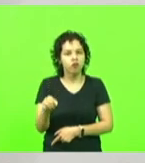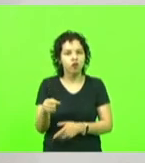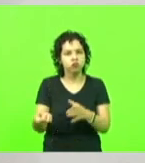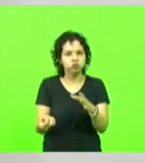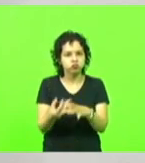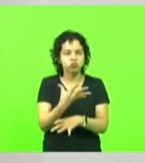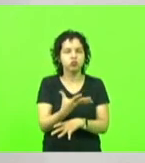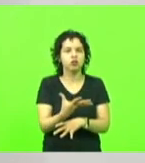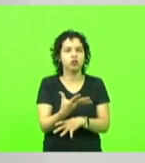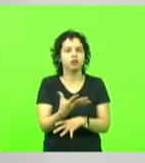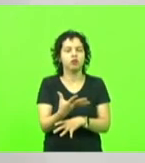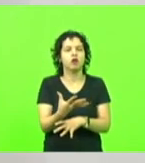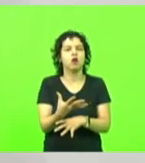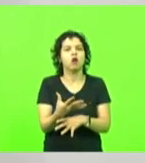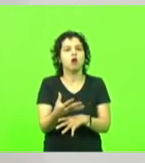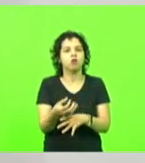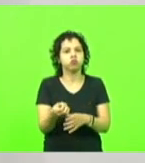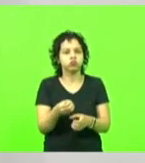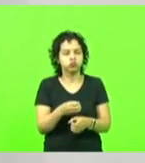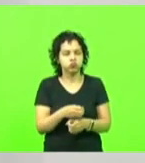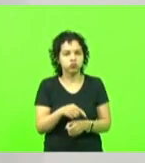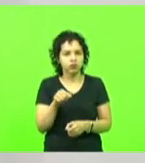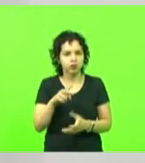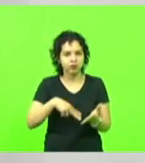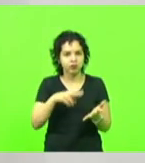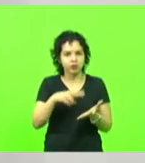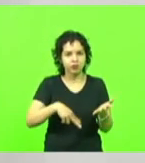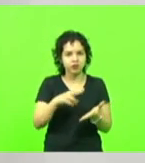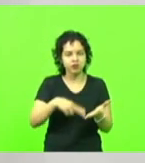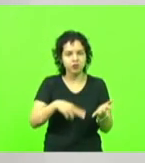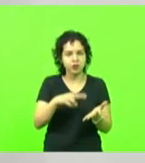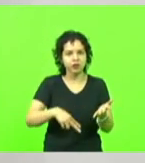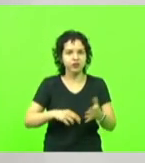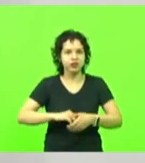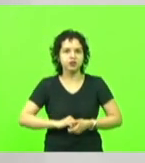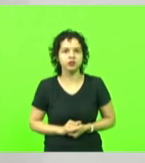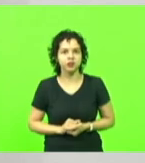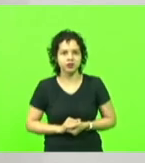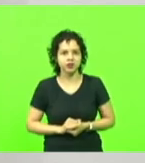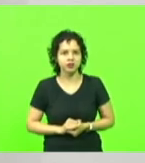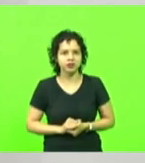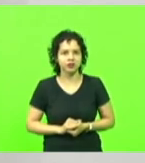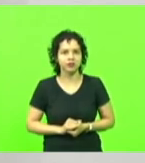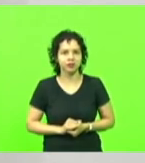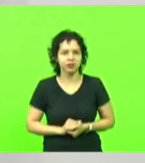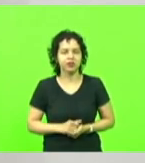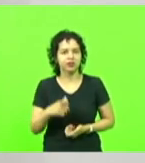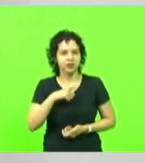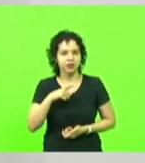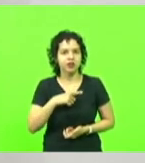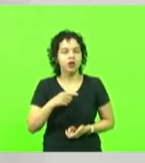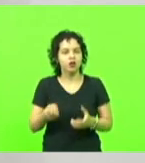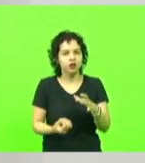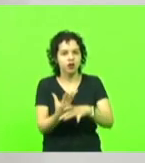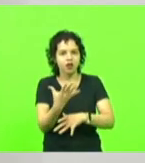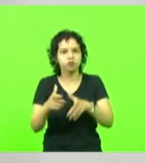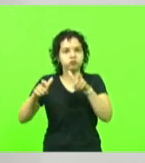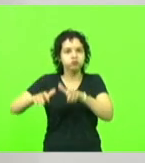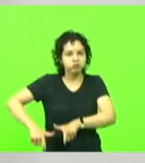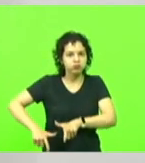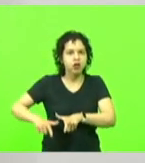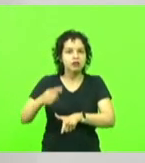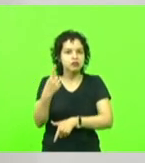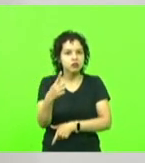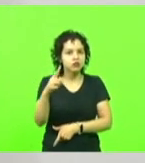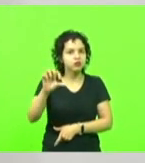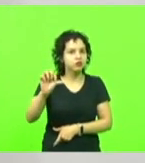Mais de 100 países detentores de 85% das florestas do planeta, criaram um fundo de cerca de 109